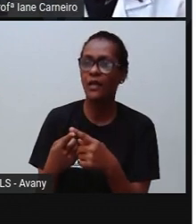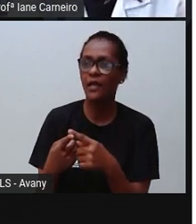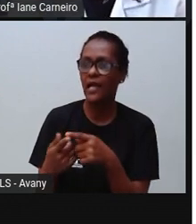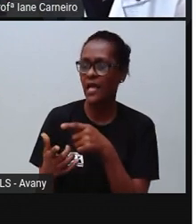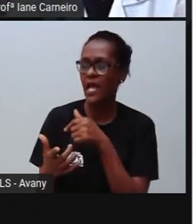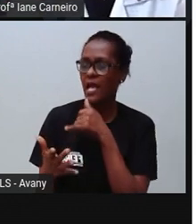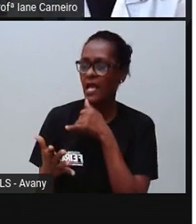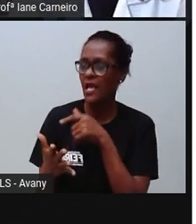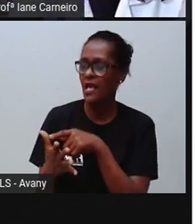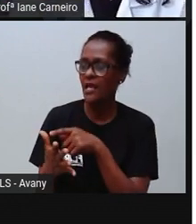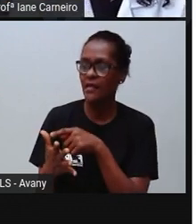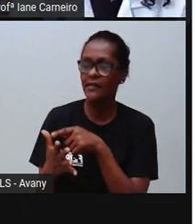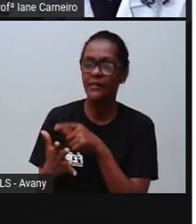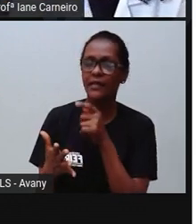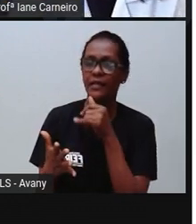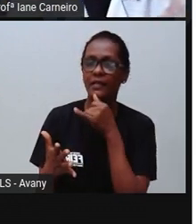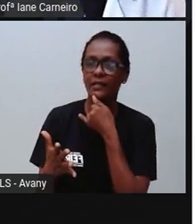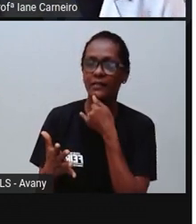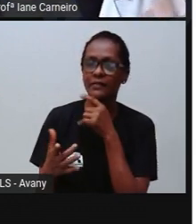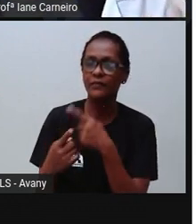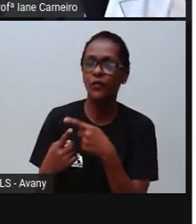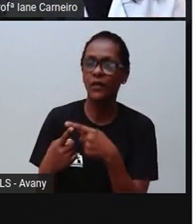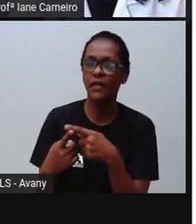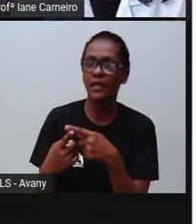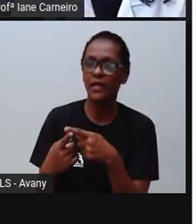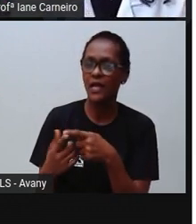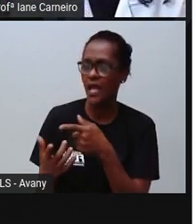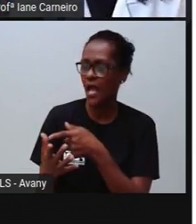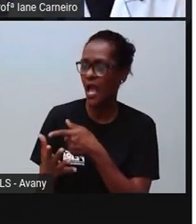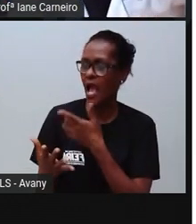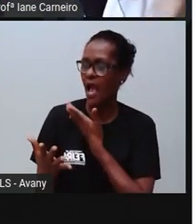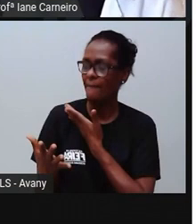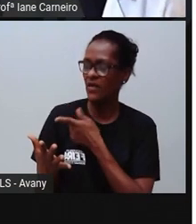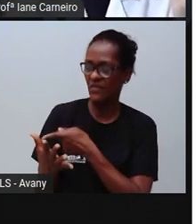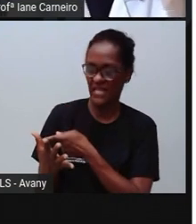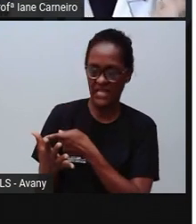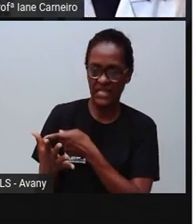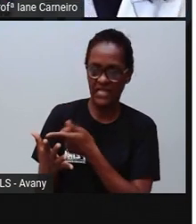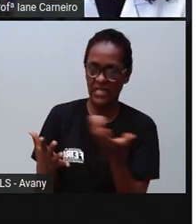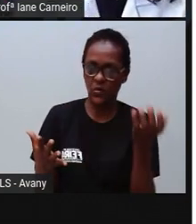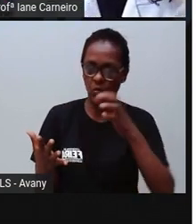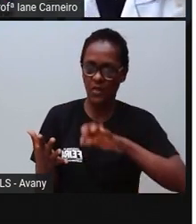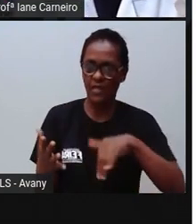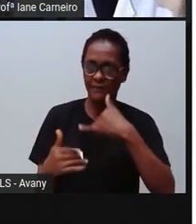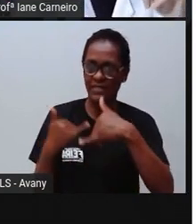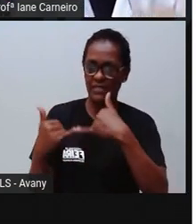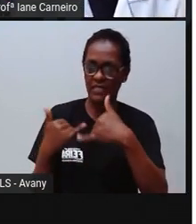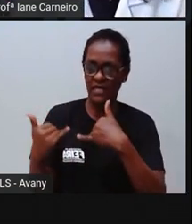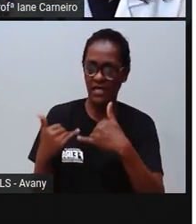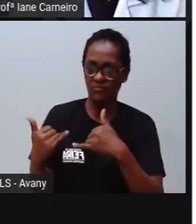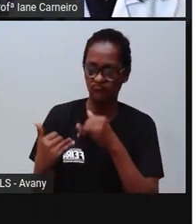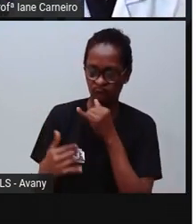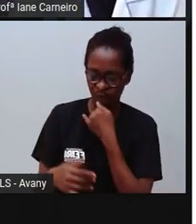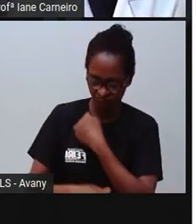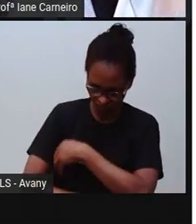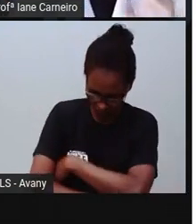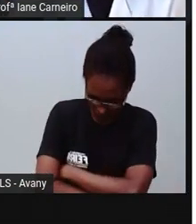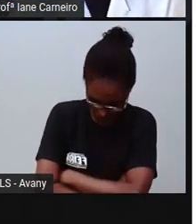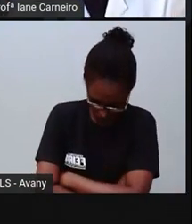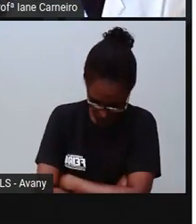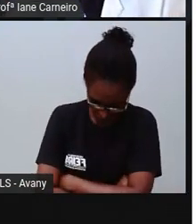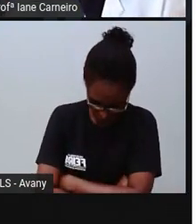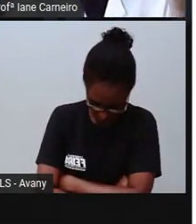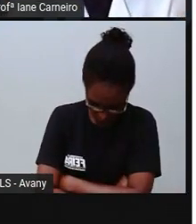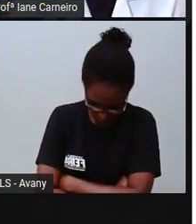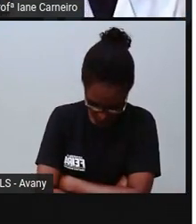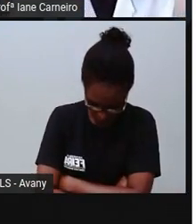com ele. Então, como é que vai resolver? Será que bater resolve? Será que alguém gosta de ficar perto de outra pessoa que fica batendo nela? Ninguém